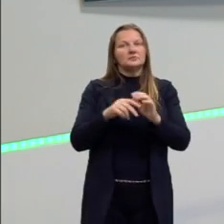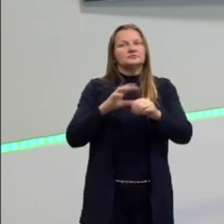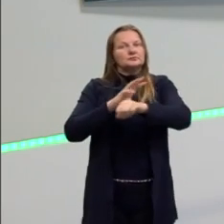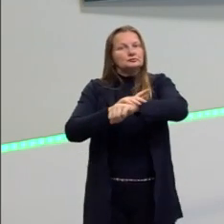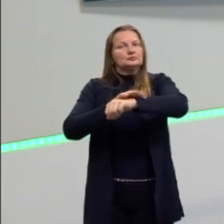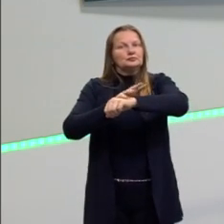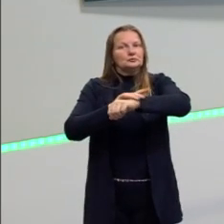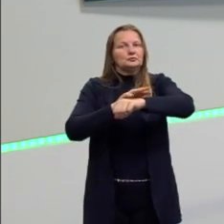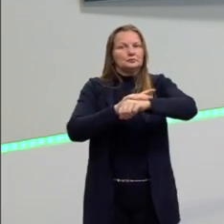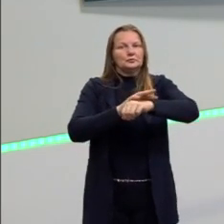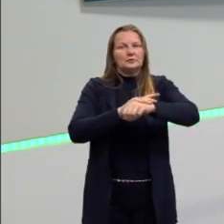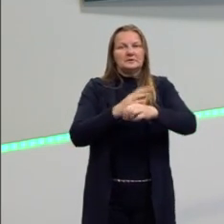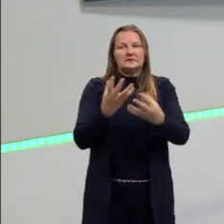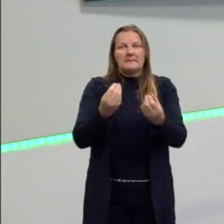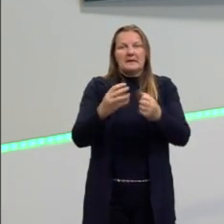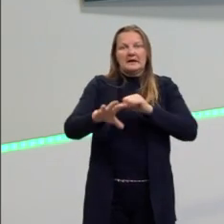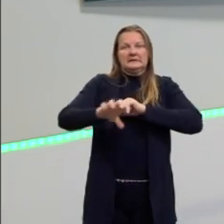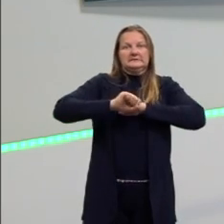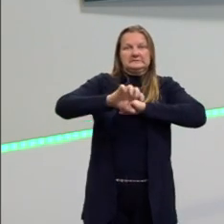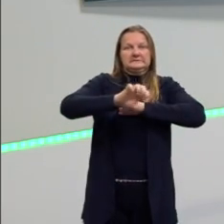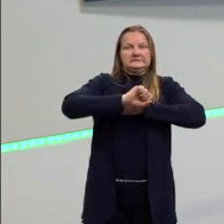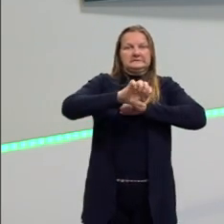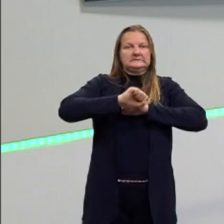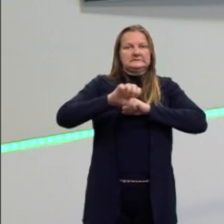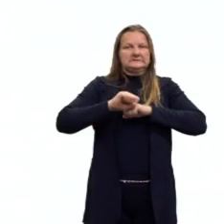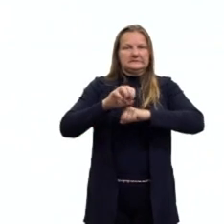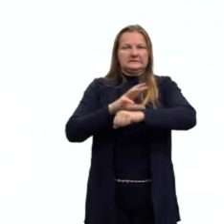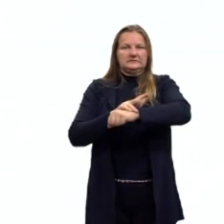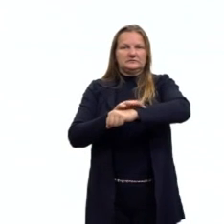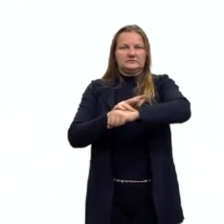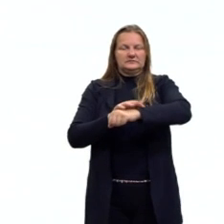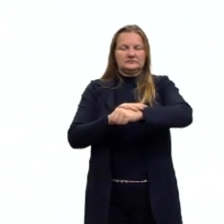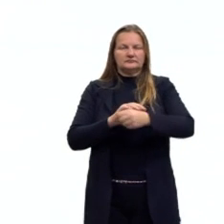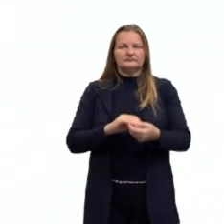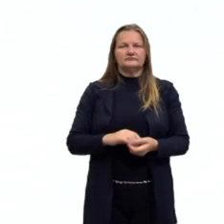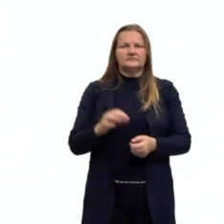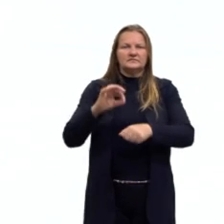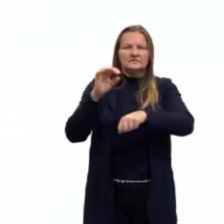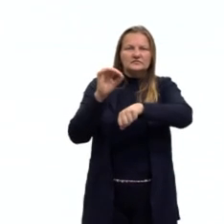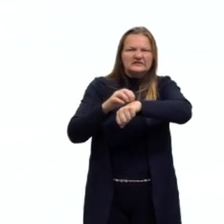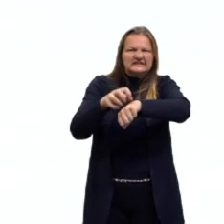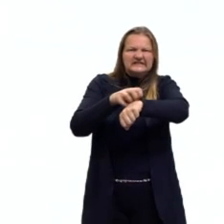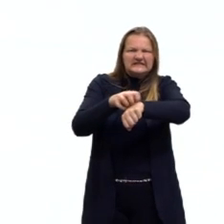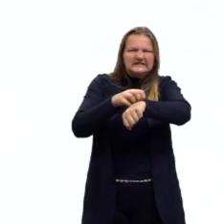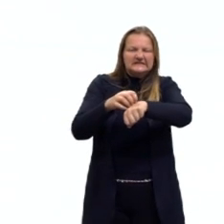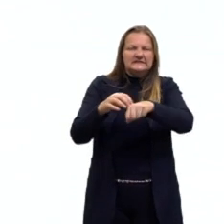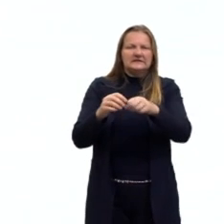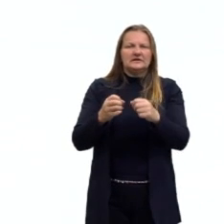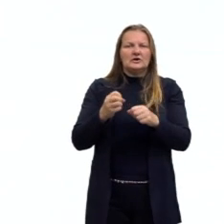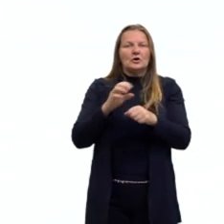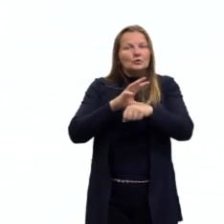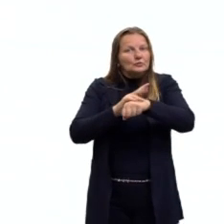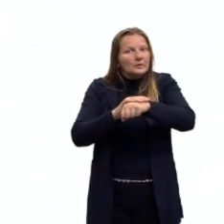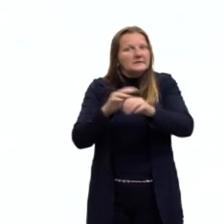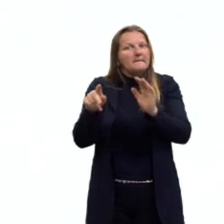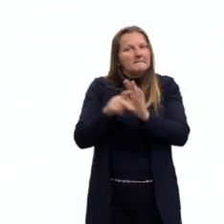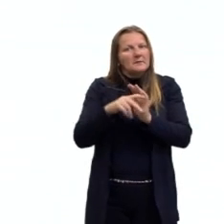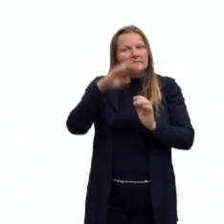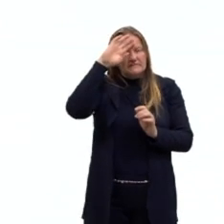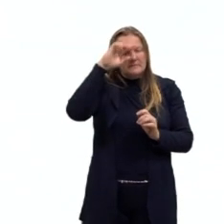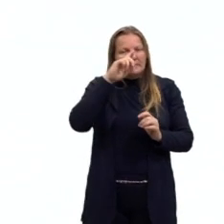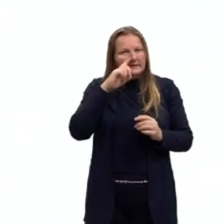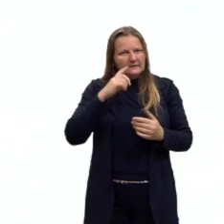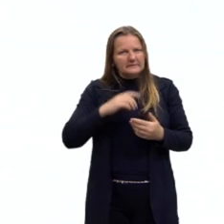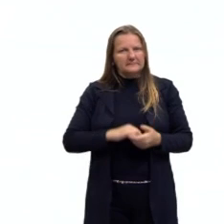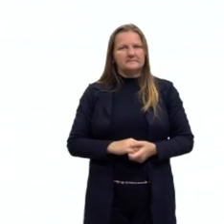acidentes, pode ocorrer o maior contato com os seres humanos, ocorrendo, então, maior transmissão da doença, febre amarela.